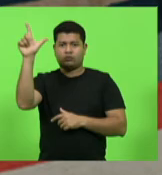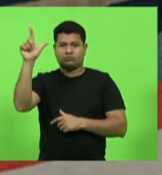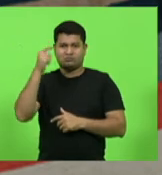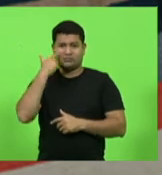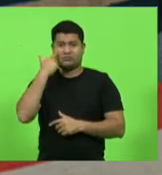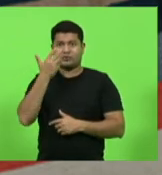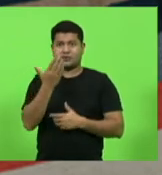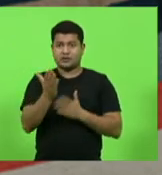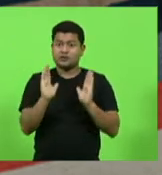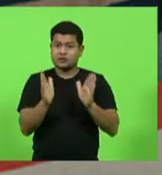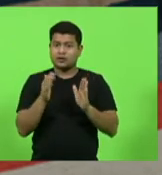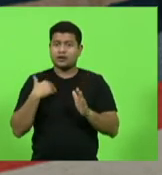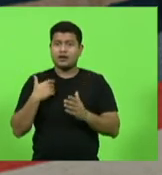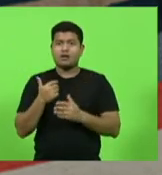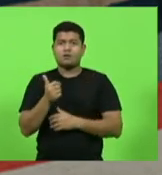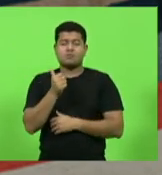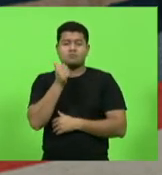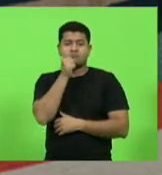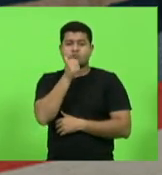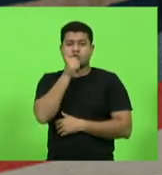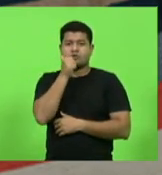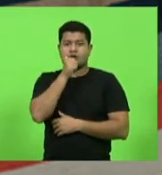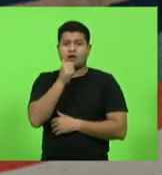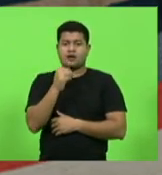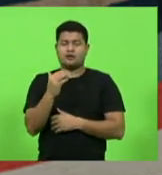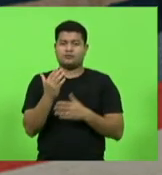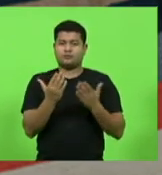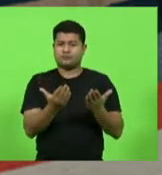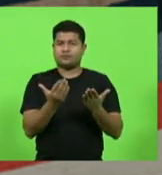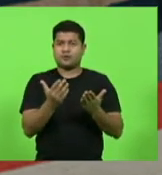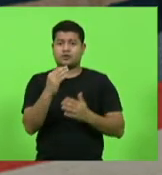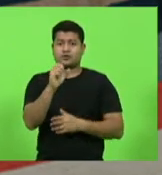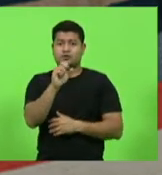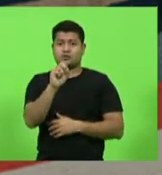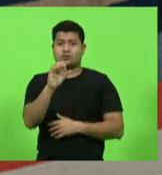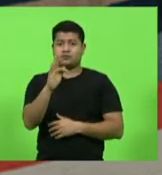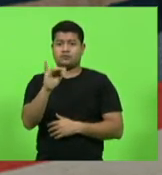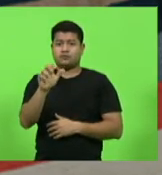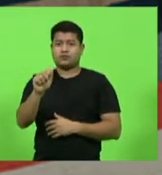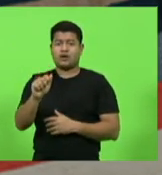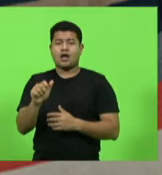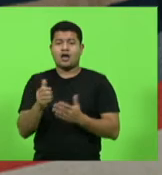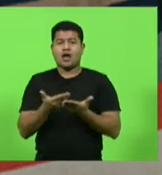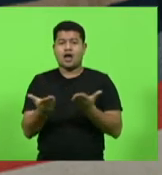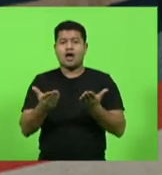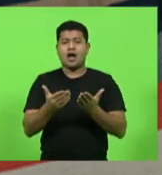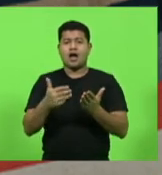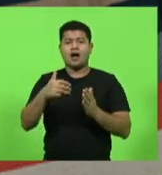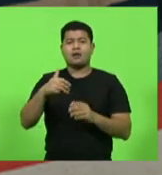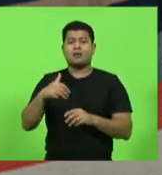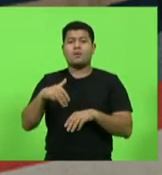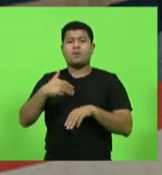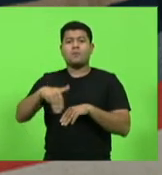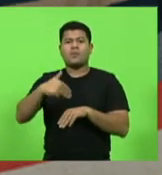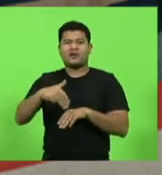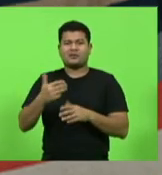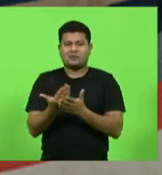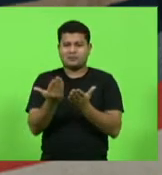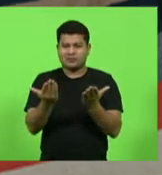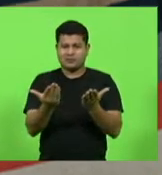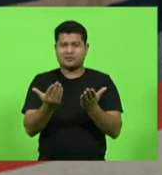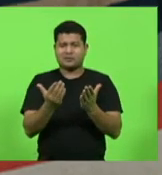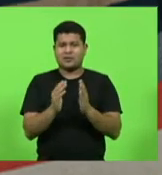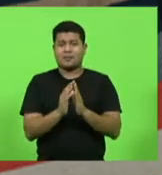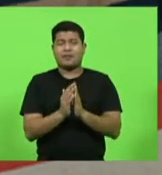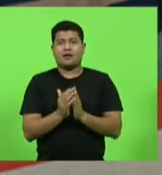estão vendo a feminista Sophie que publicou um manual para crianças do terceiro ano do ensino fundamental ensinando